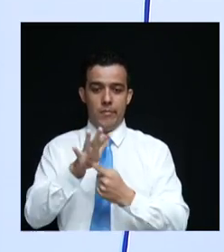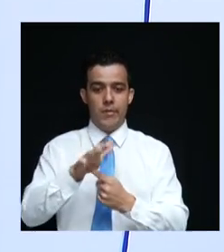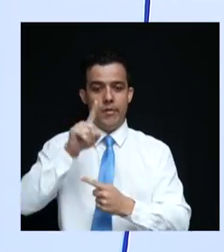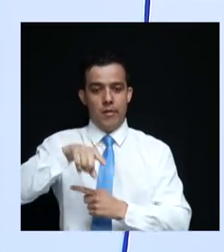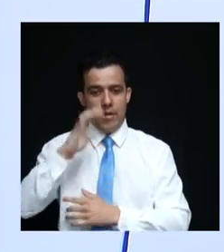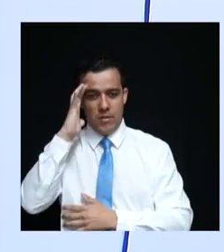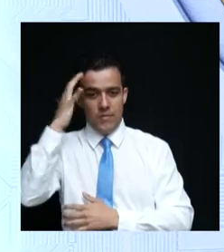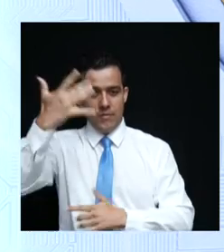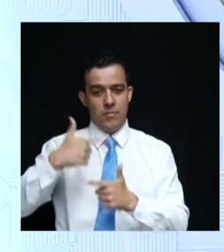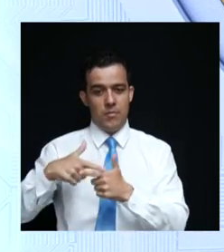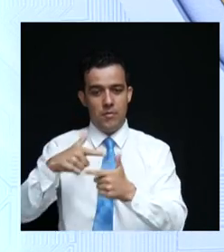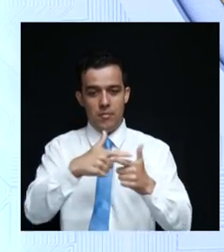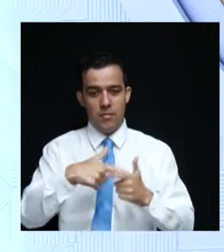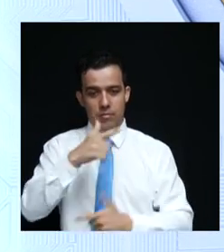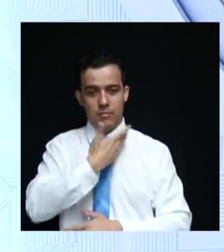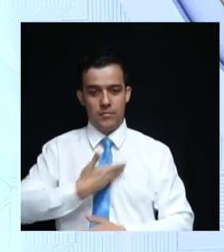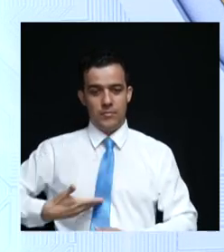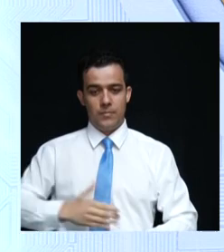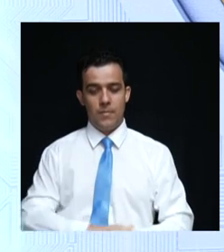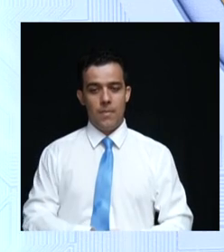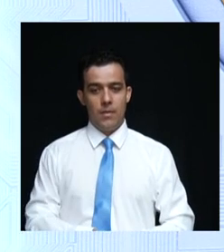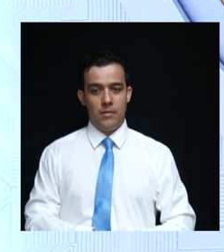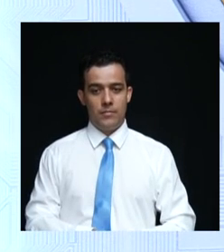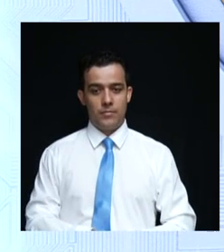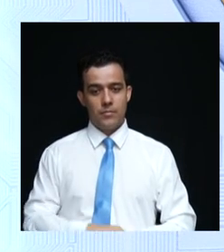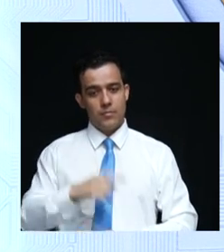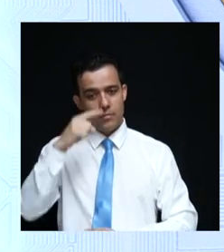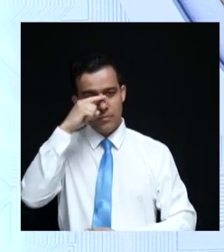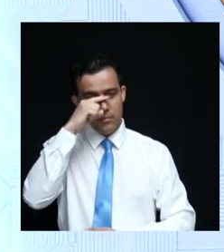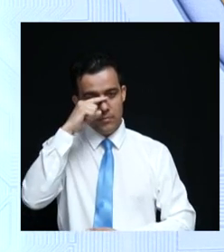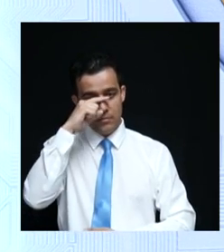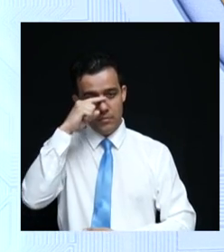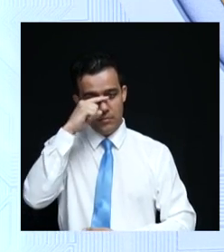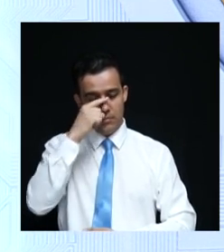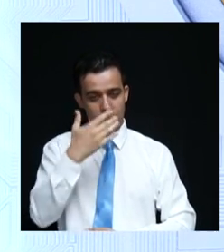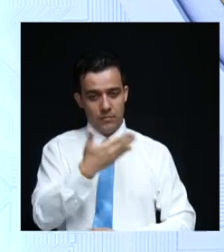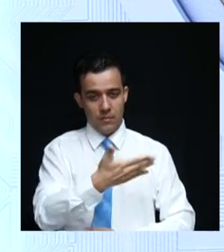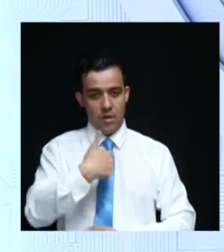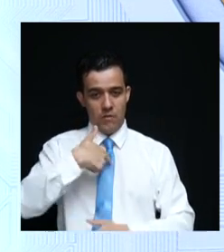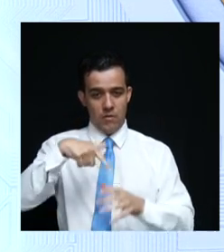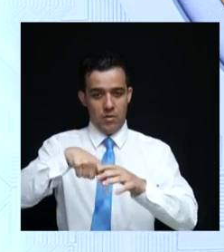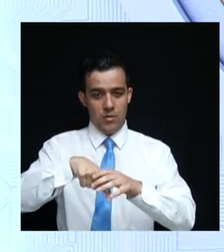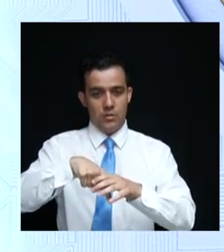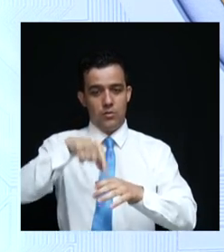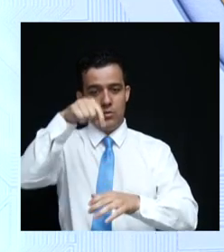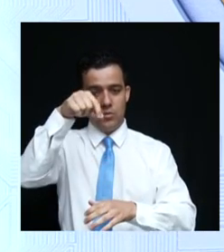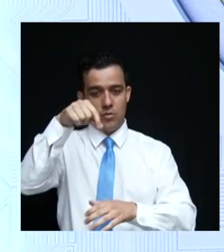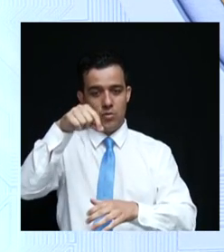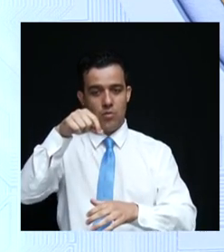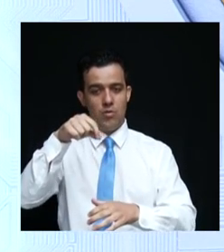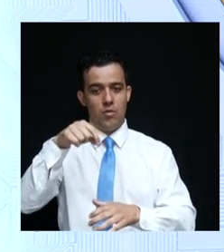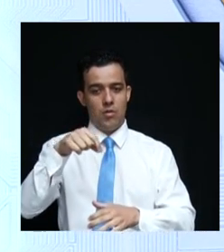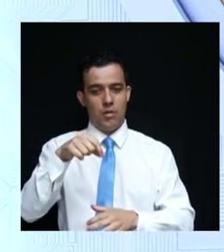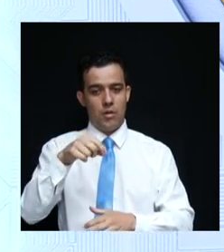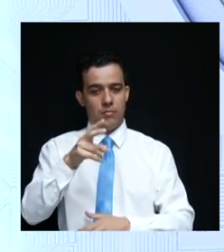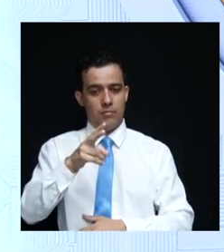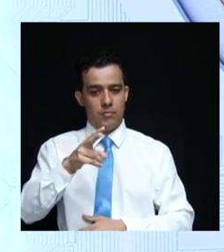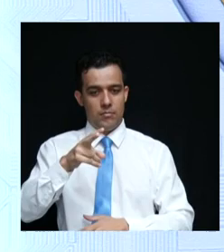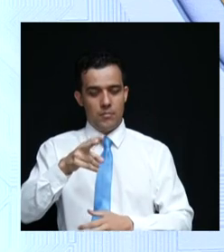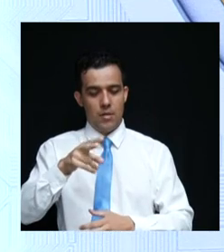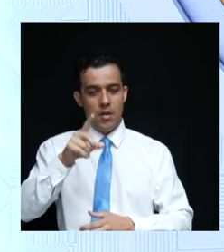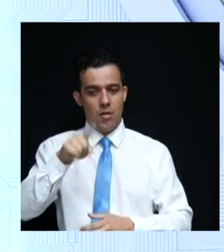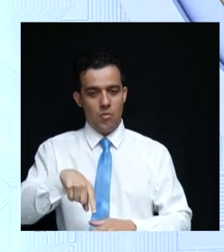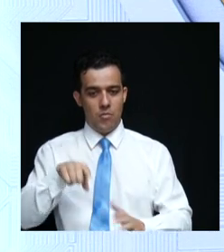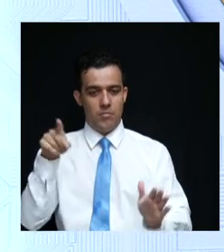solução para os problemas do nosso Estado. Candidato Ronaldo Caiado, vou escolher aqui aleatoriamente uma pergunta. O senhor